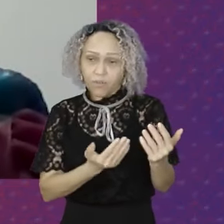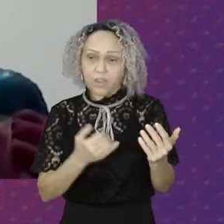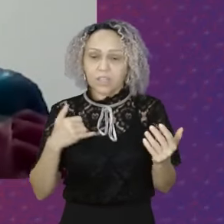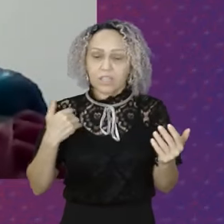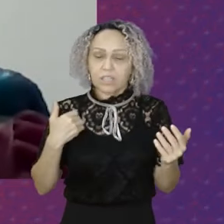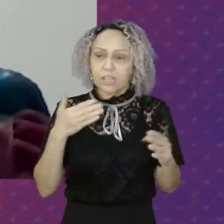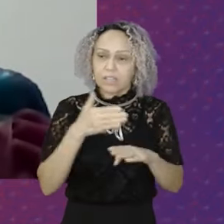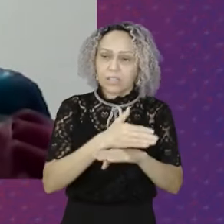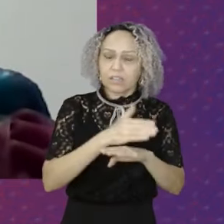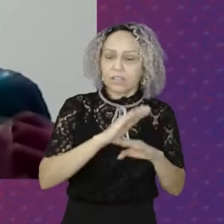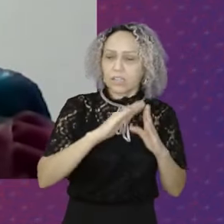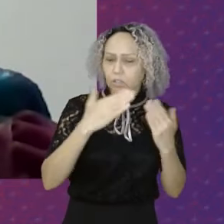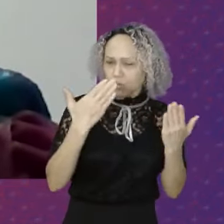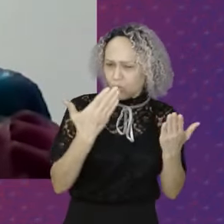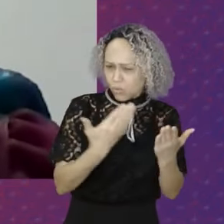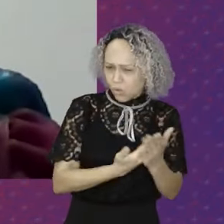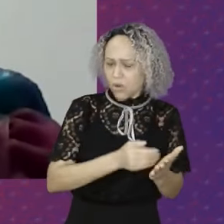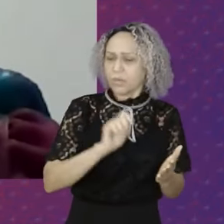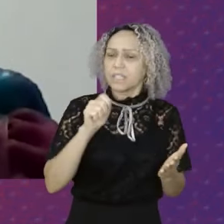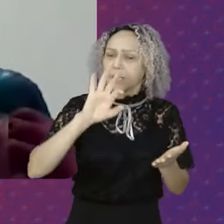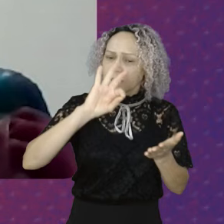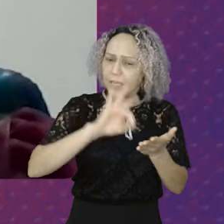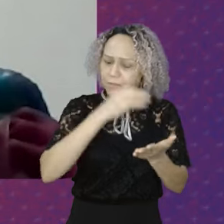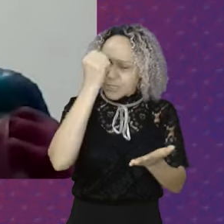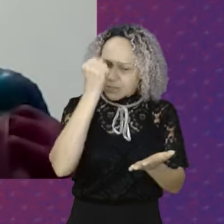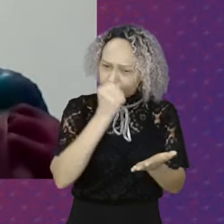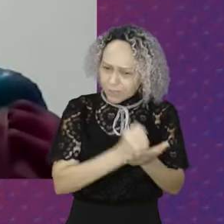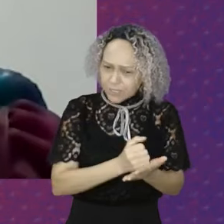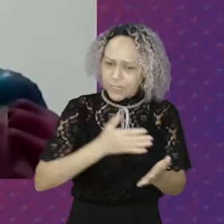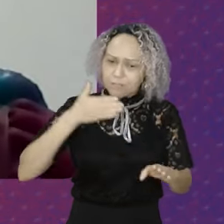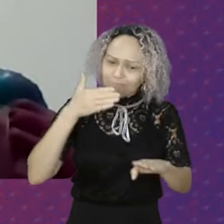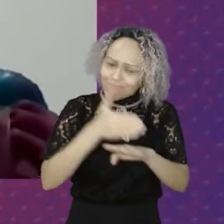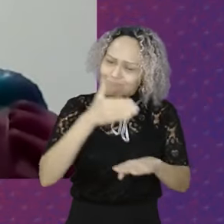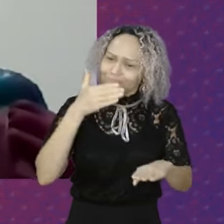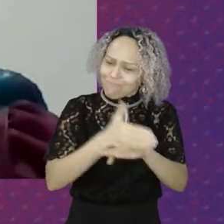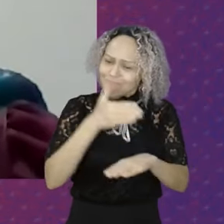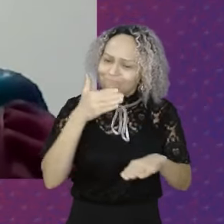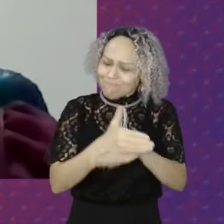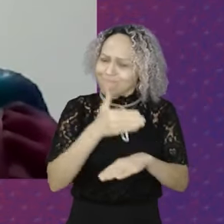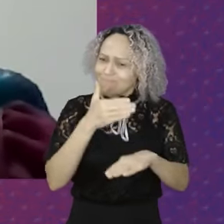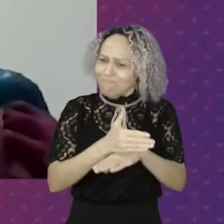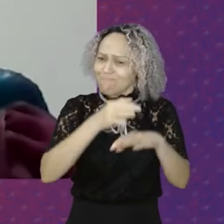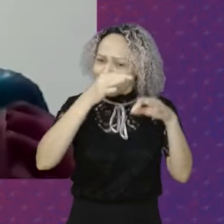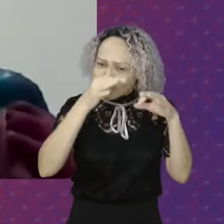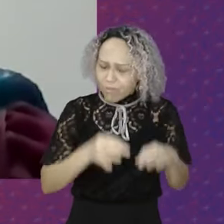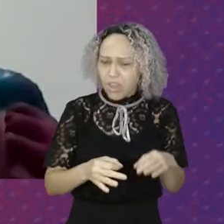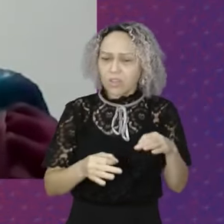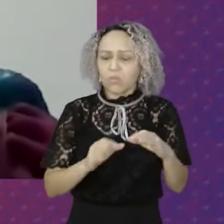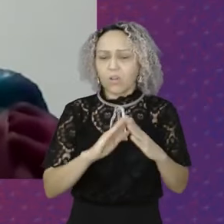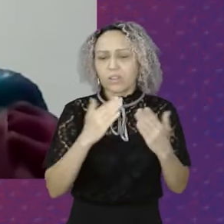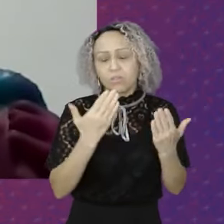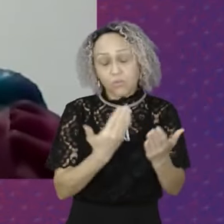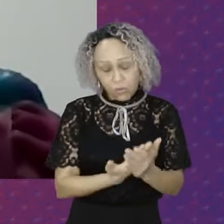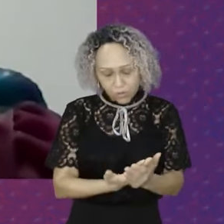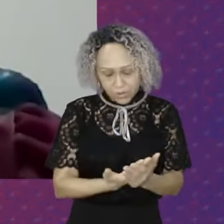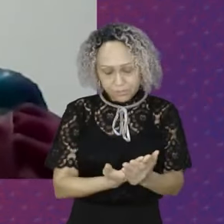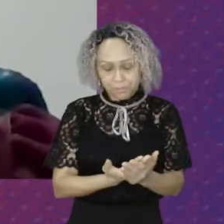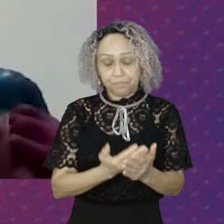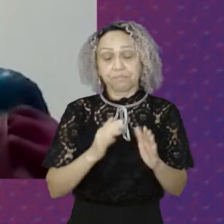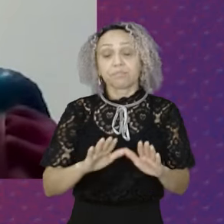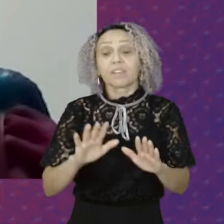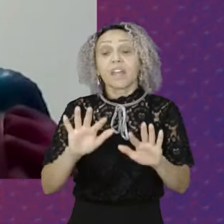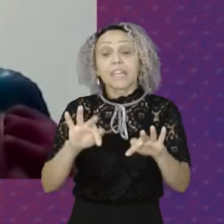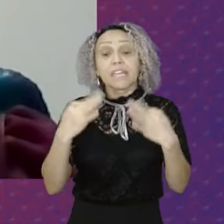devem estar matriculados Frequentando regularmente A escola E toda a família Deve estar em dias Com as